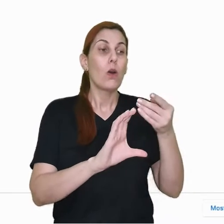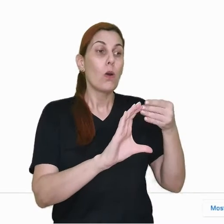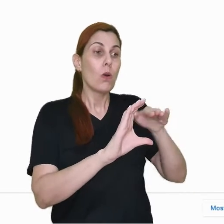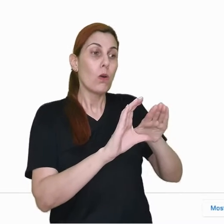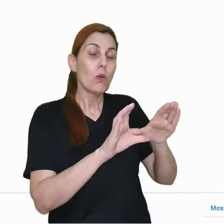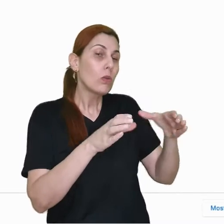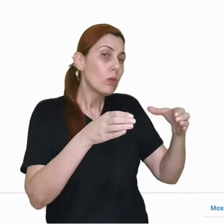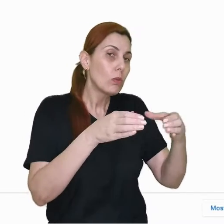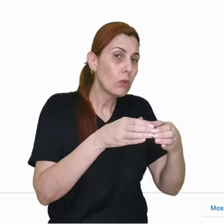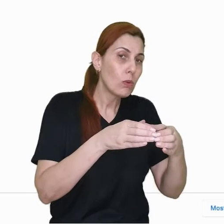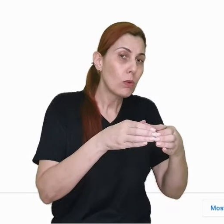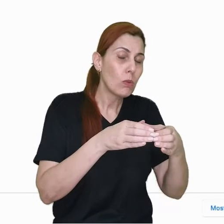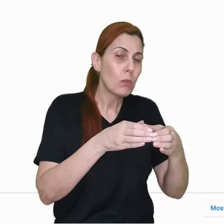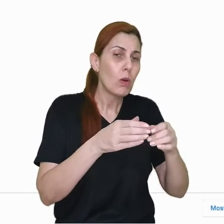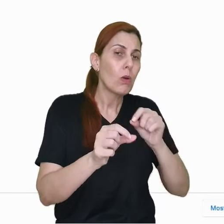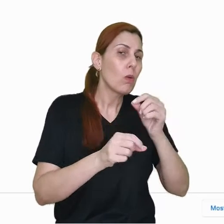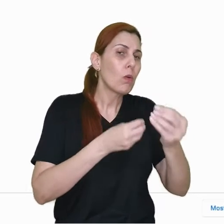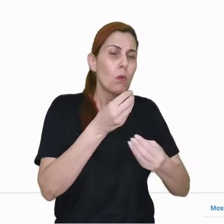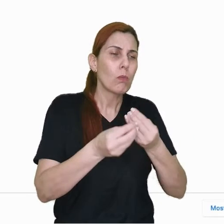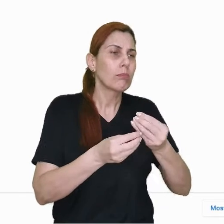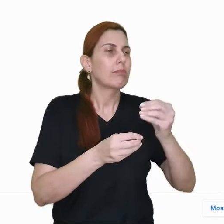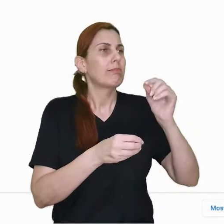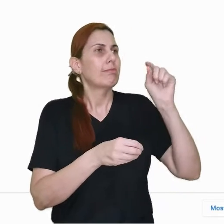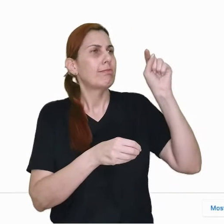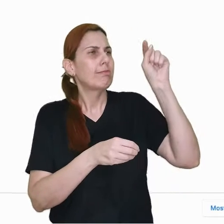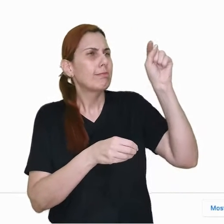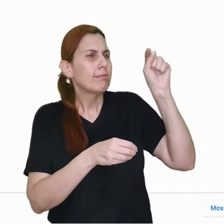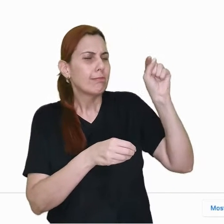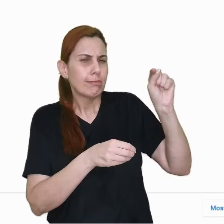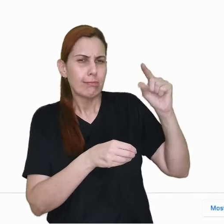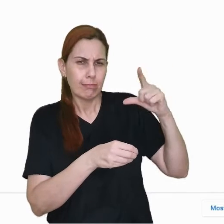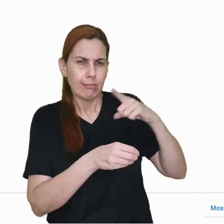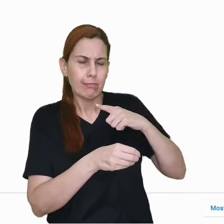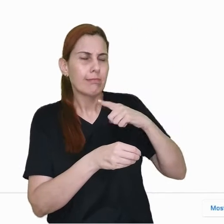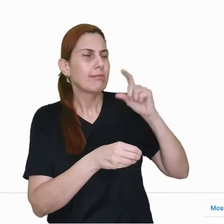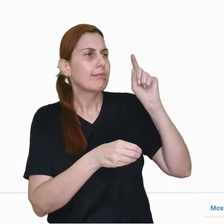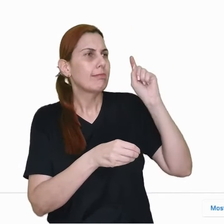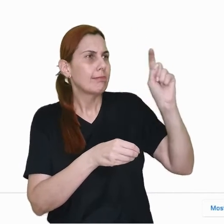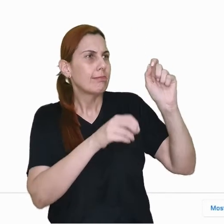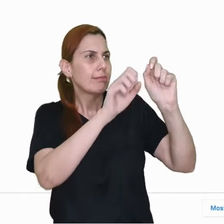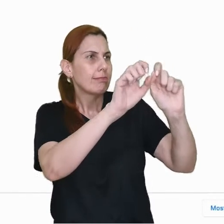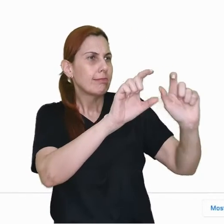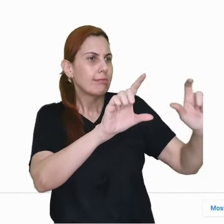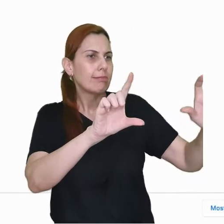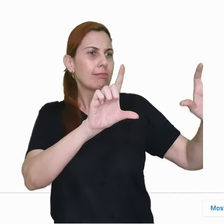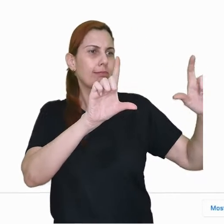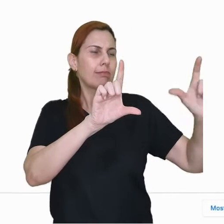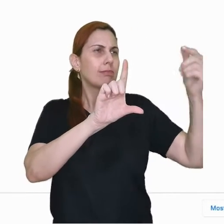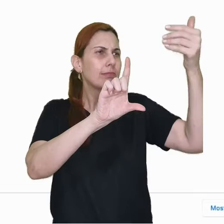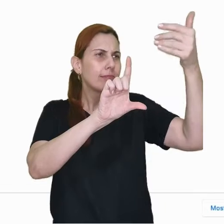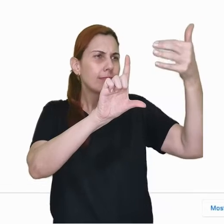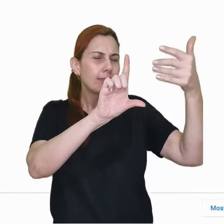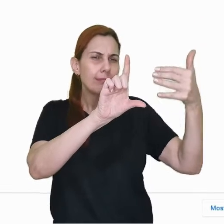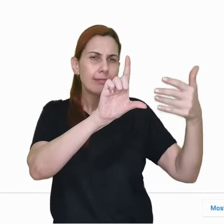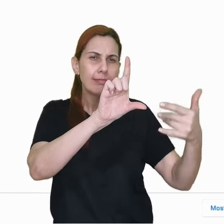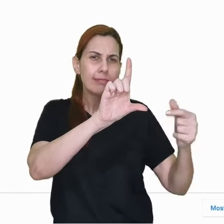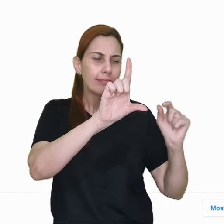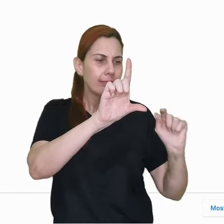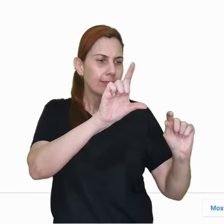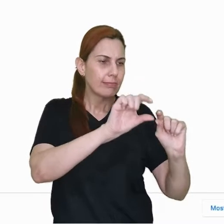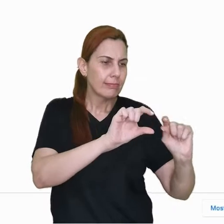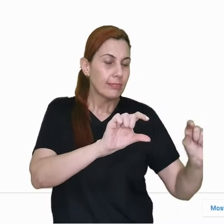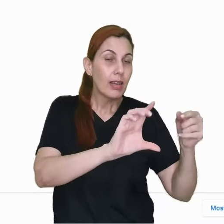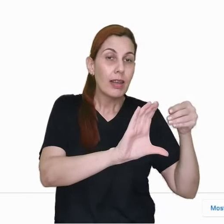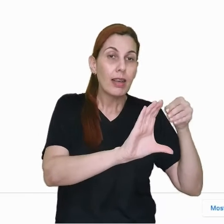eu venho aqui nos três pontinhos da turma que eu quero fazer isso, clico aqui, vai aparecer vários itens e eu vou clicar no